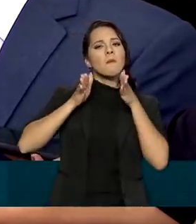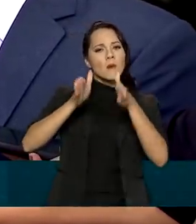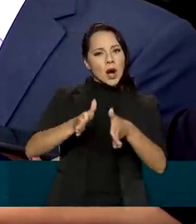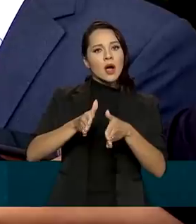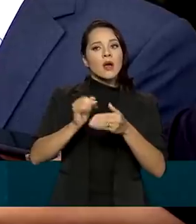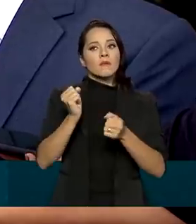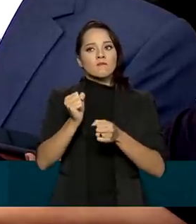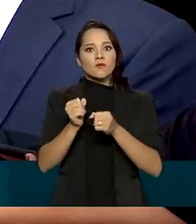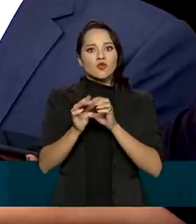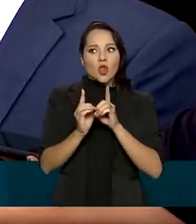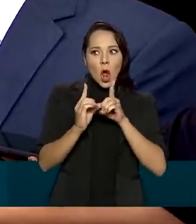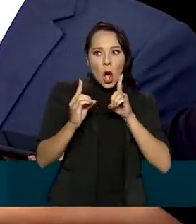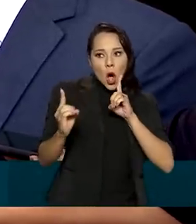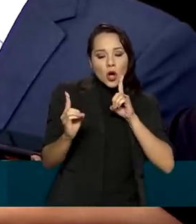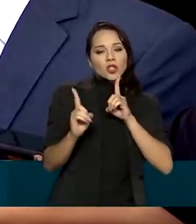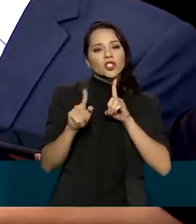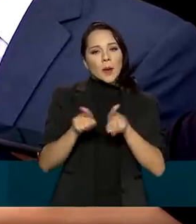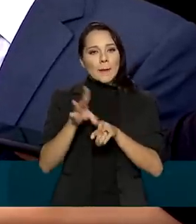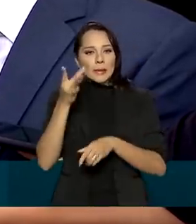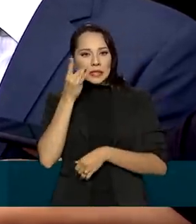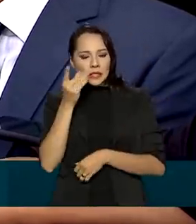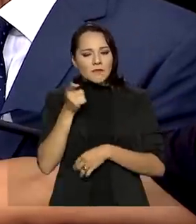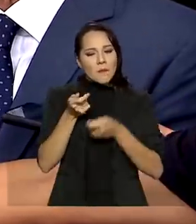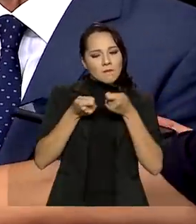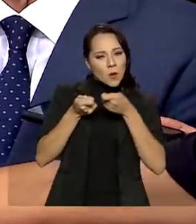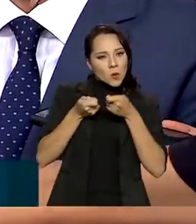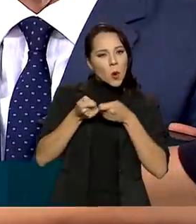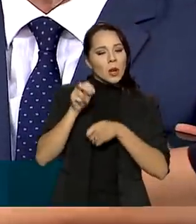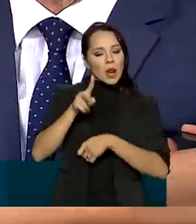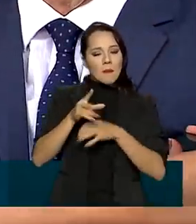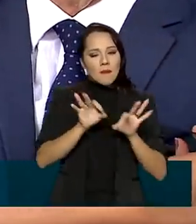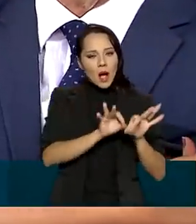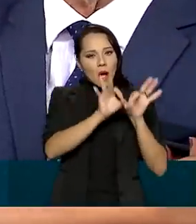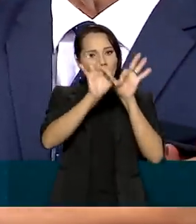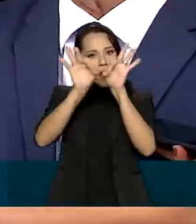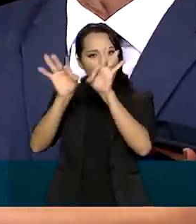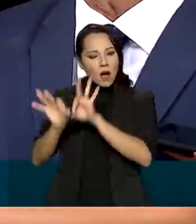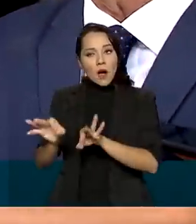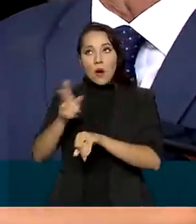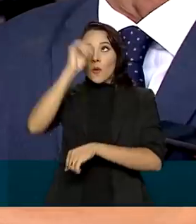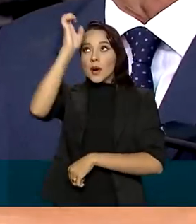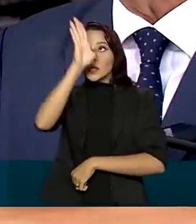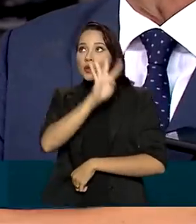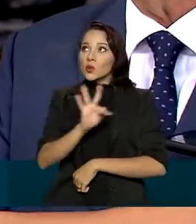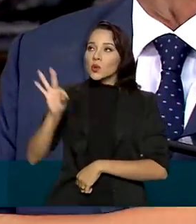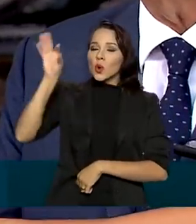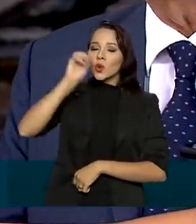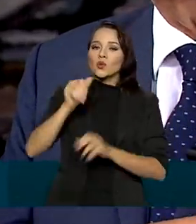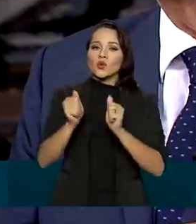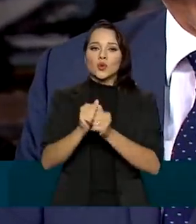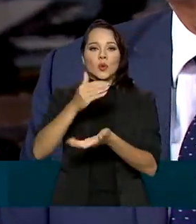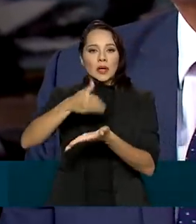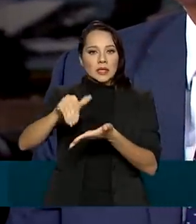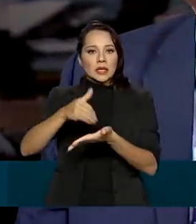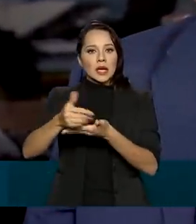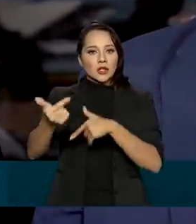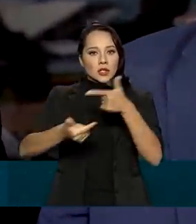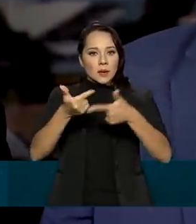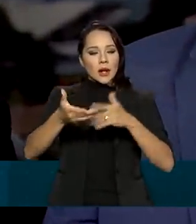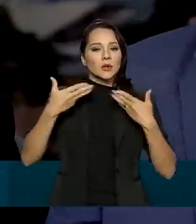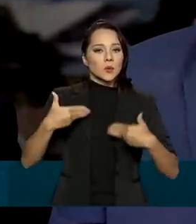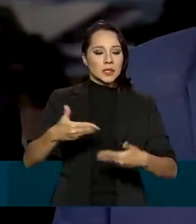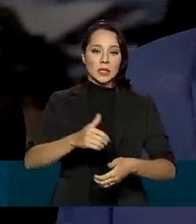remota. Vamos acionar o Centro Integrado de Comando e Controle em Brasília também para acompanhar o país inteiro, através da Secretaria de Operações Integradas do